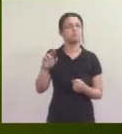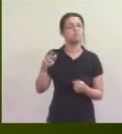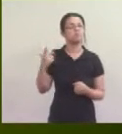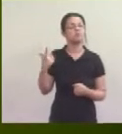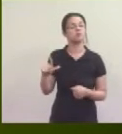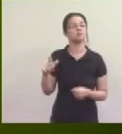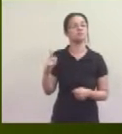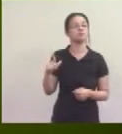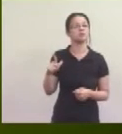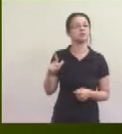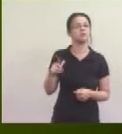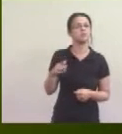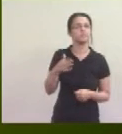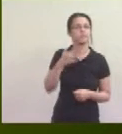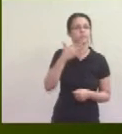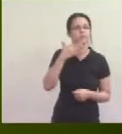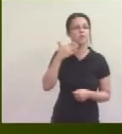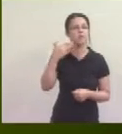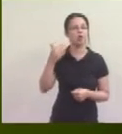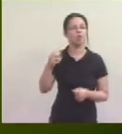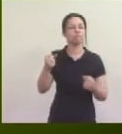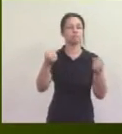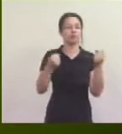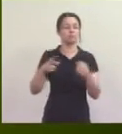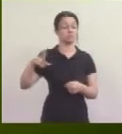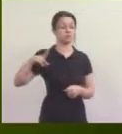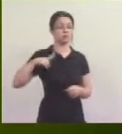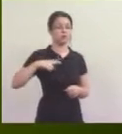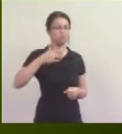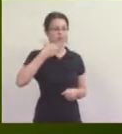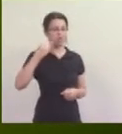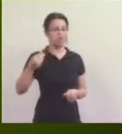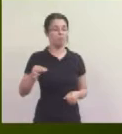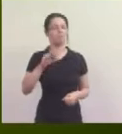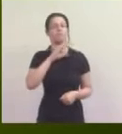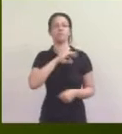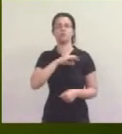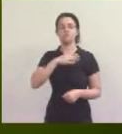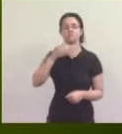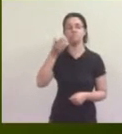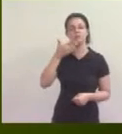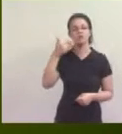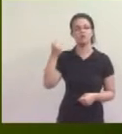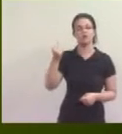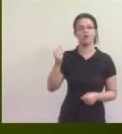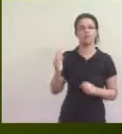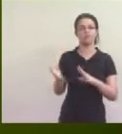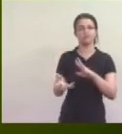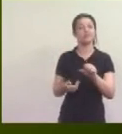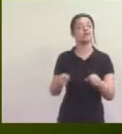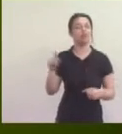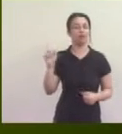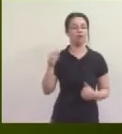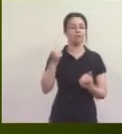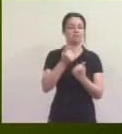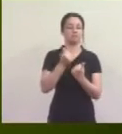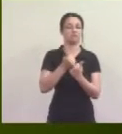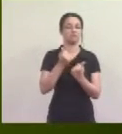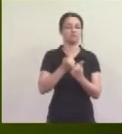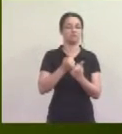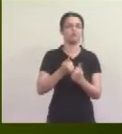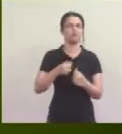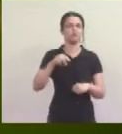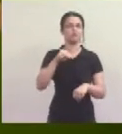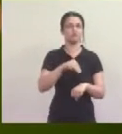Quanto menor a nossa frota de carros particulares, melhor para o bolso, melhor para a mobilidade e para o planeta. Isso é sustentável.